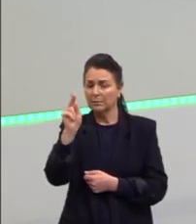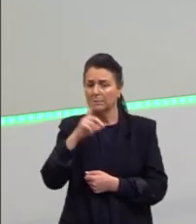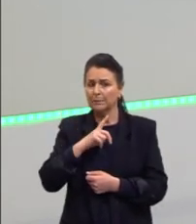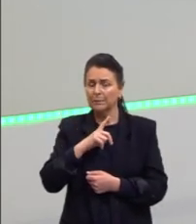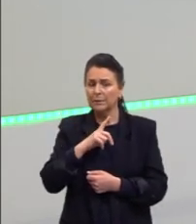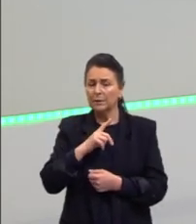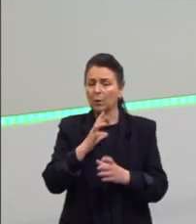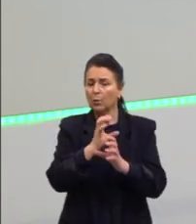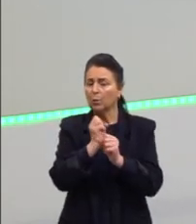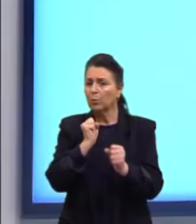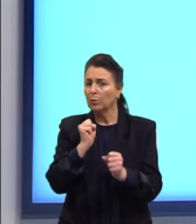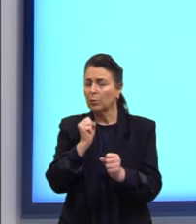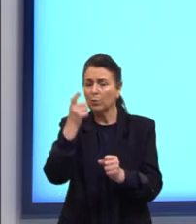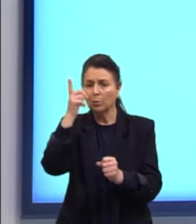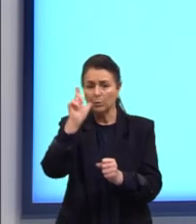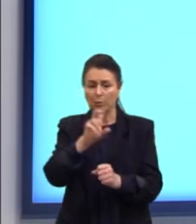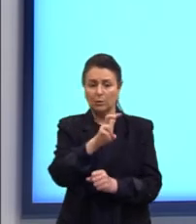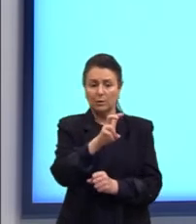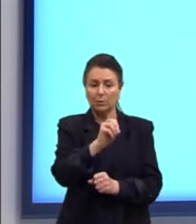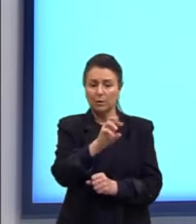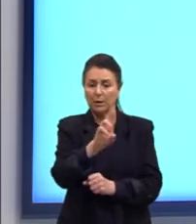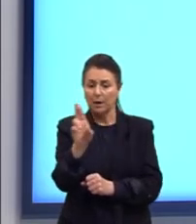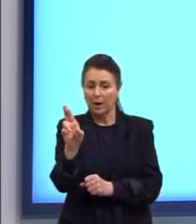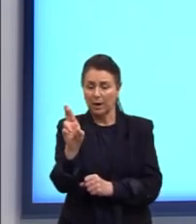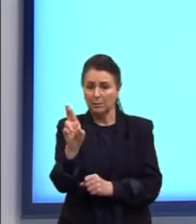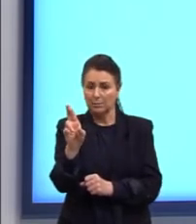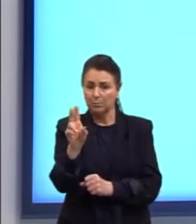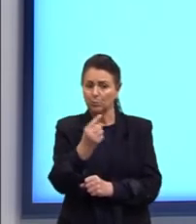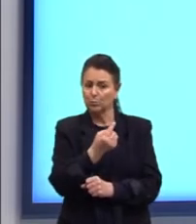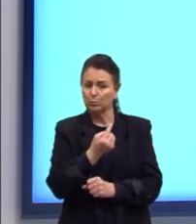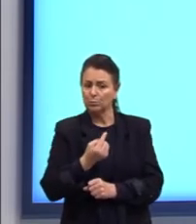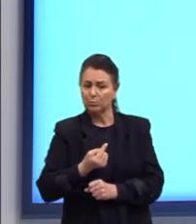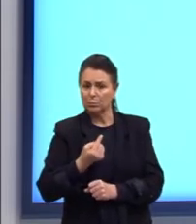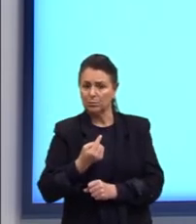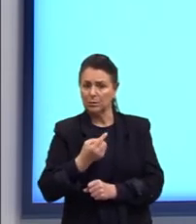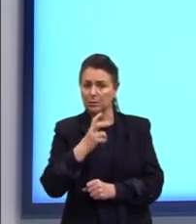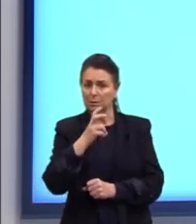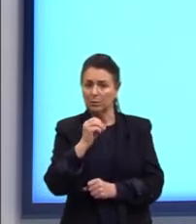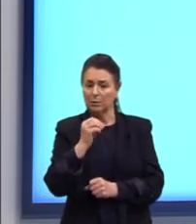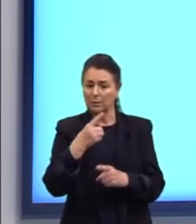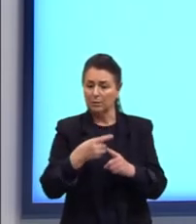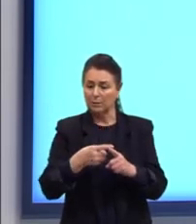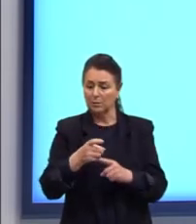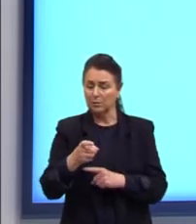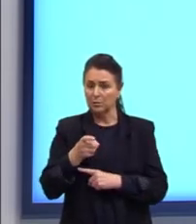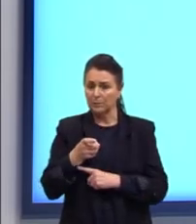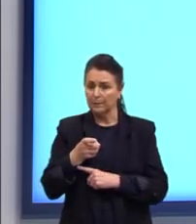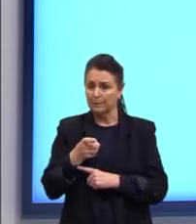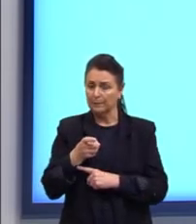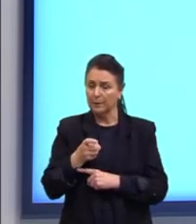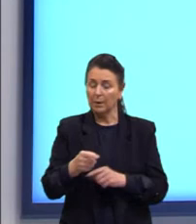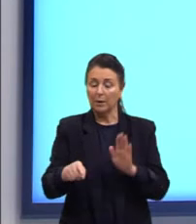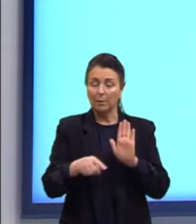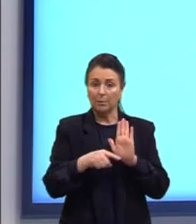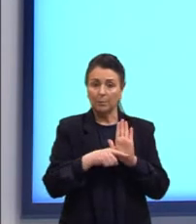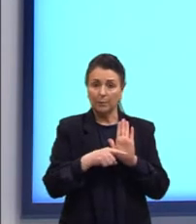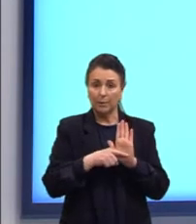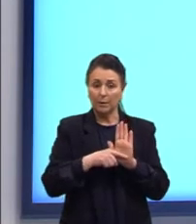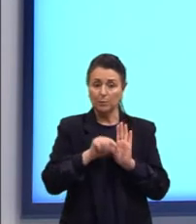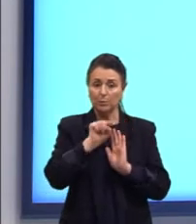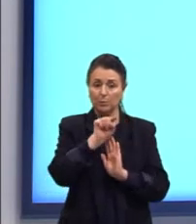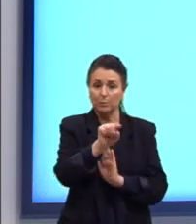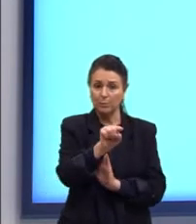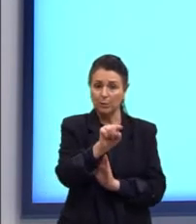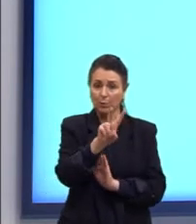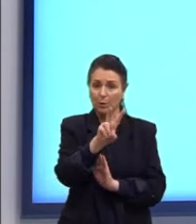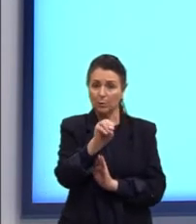o lucro dele, R$ 50,00 por saca seria 50 vezes X menos R$.200